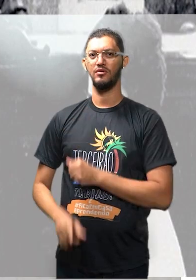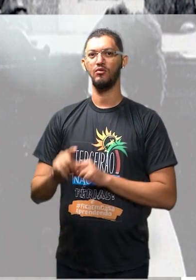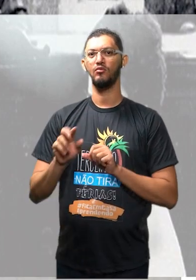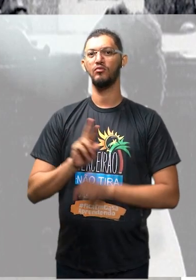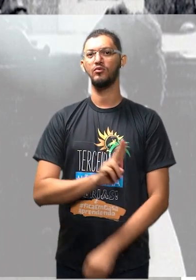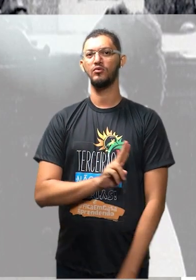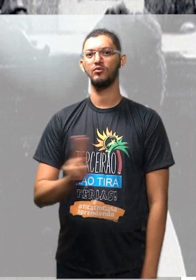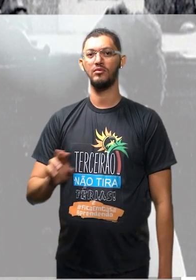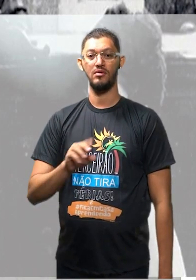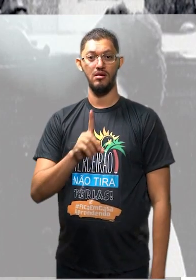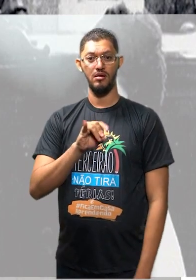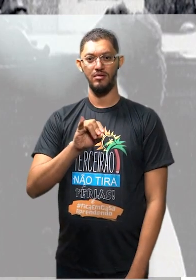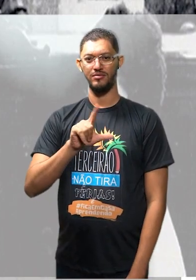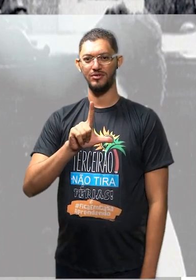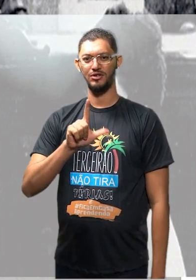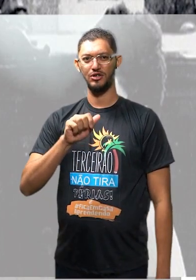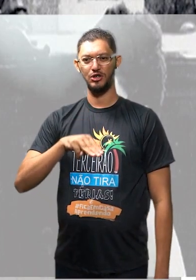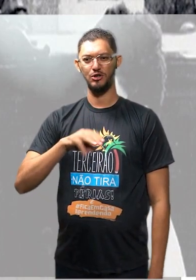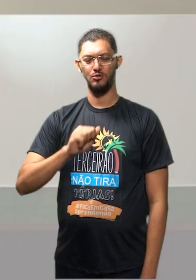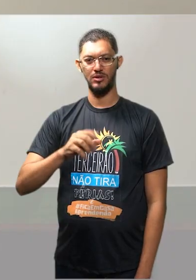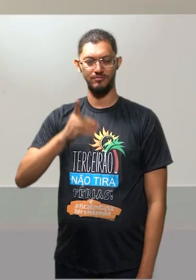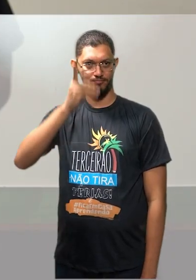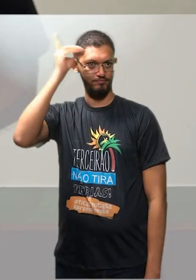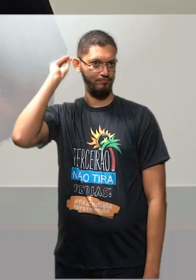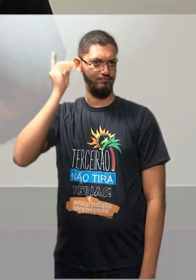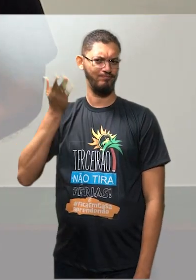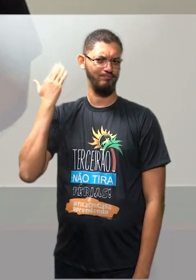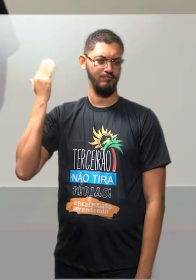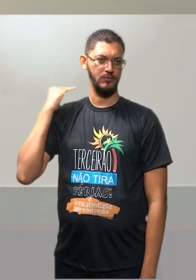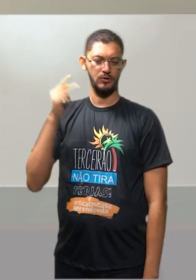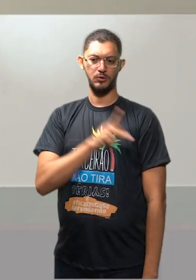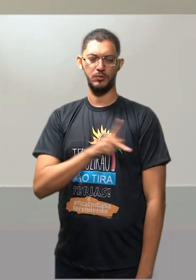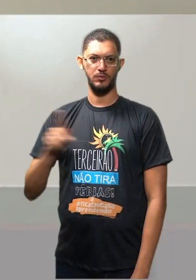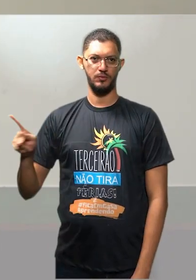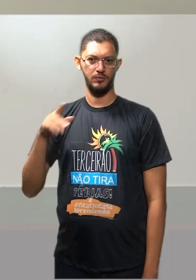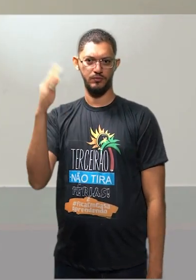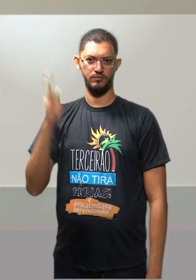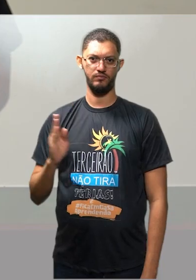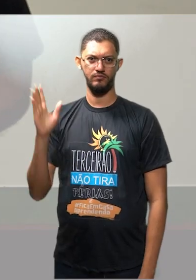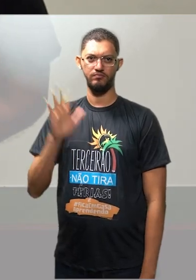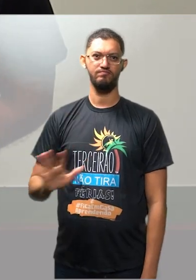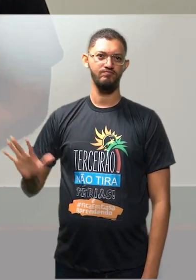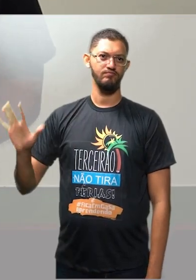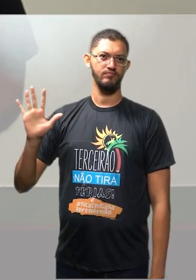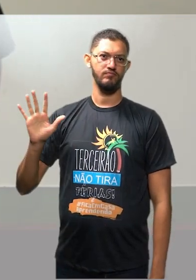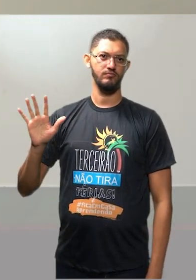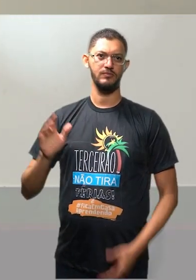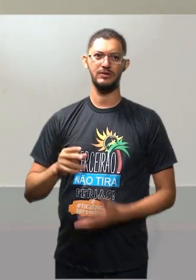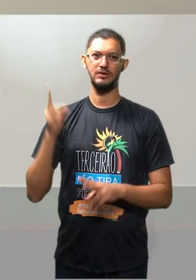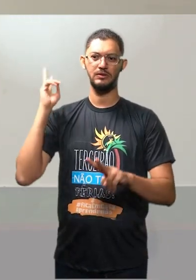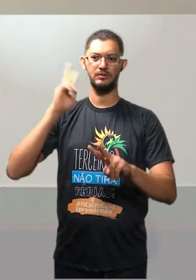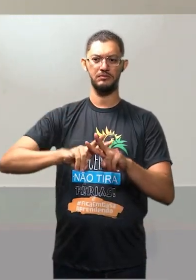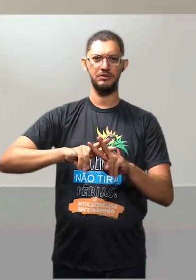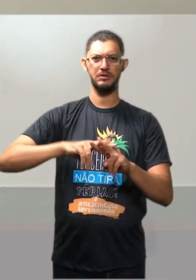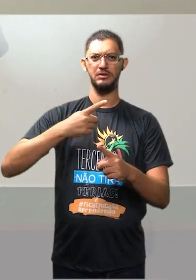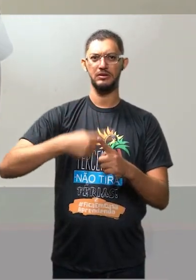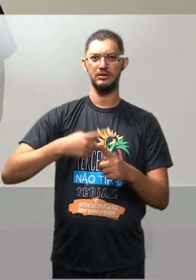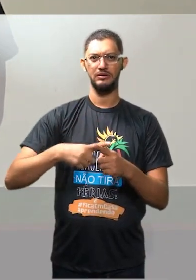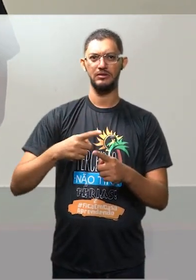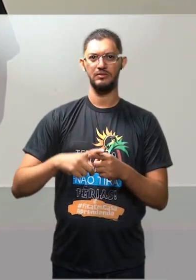é Dilma Rousseff. Essa aqui é a ex-presidente do Brasil, Dilma Rousseff. Foi presa por